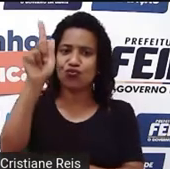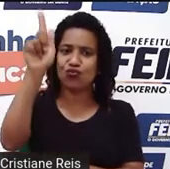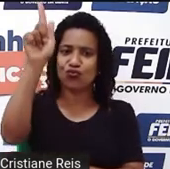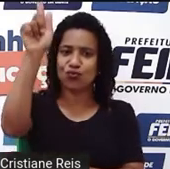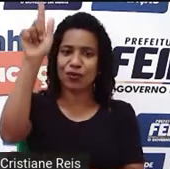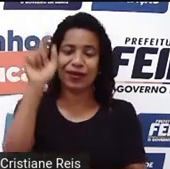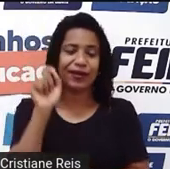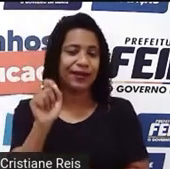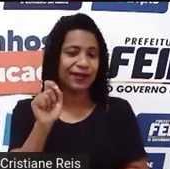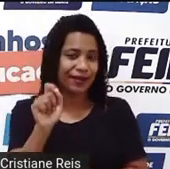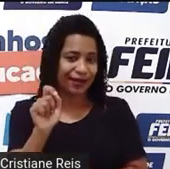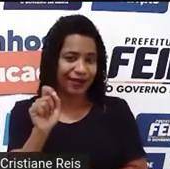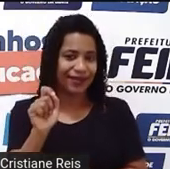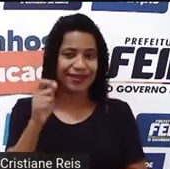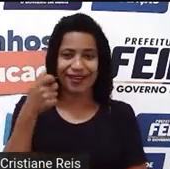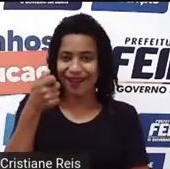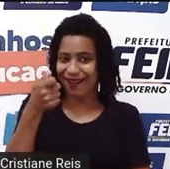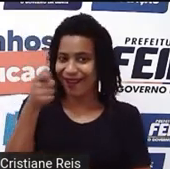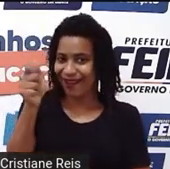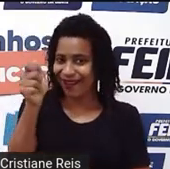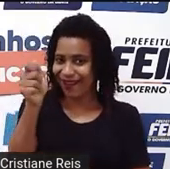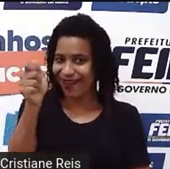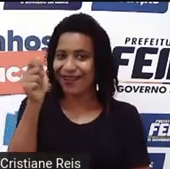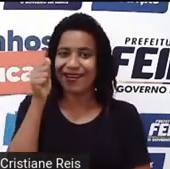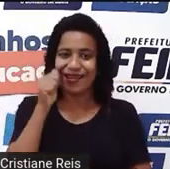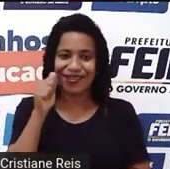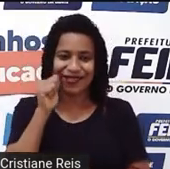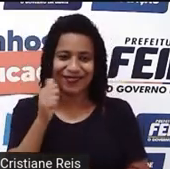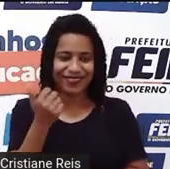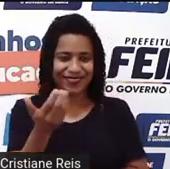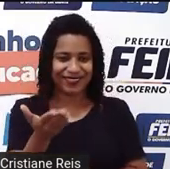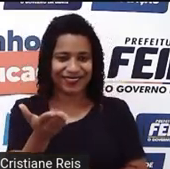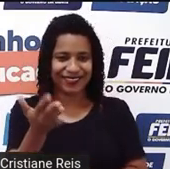Me, Jameson. Let's go! Número 2